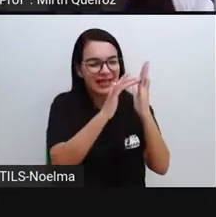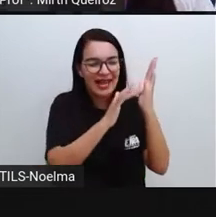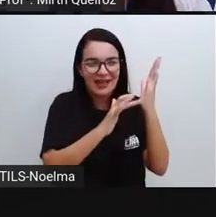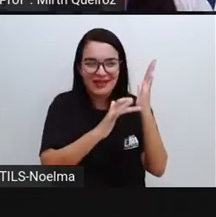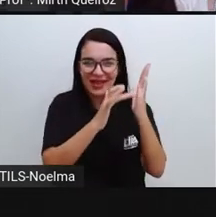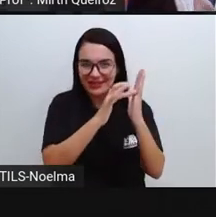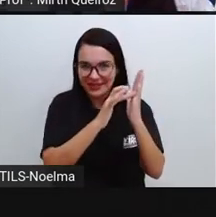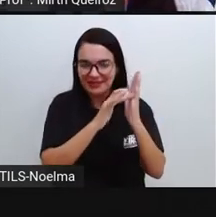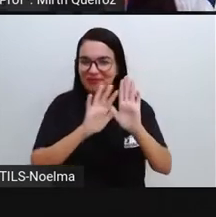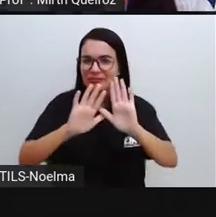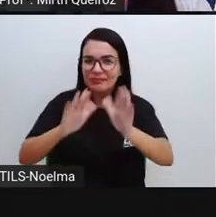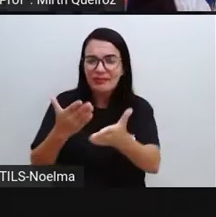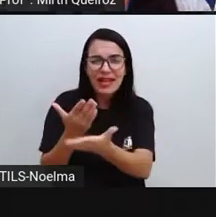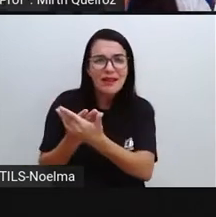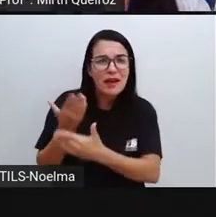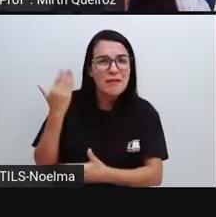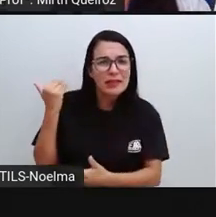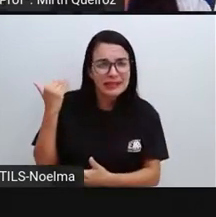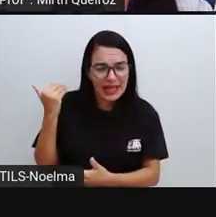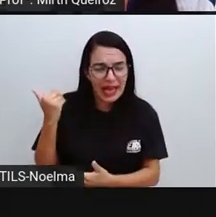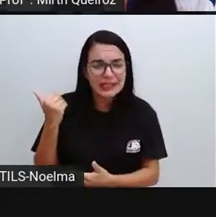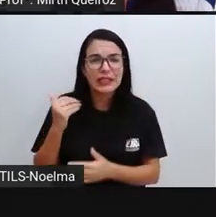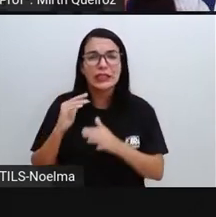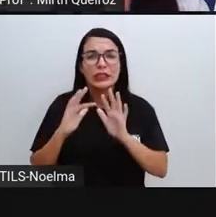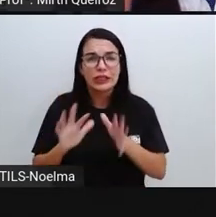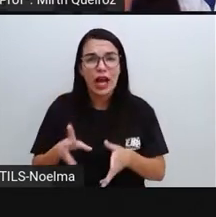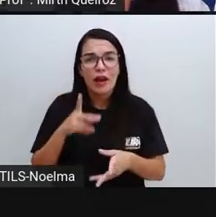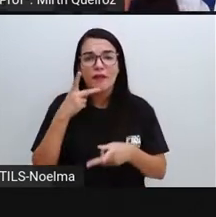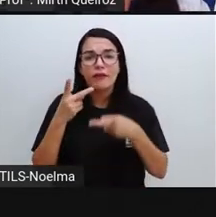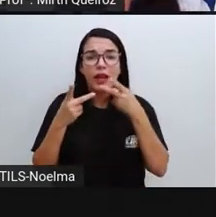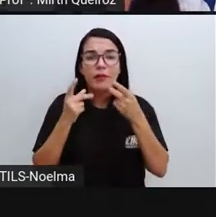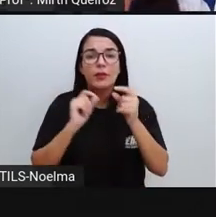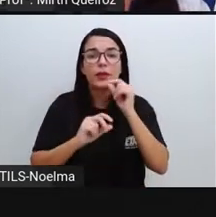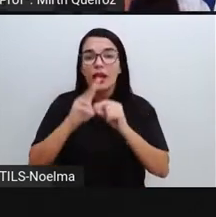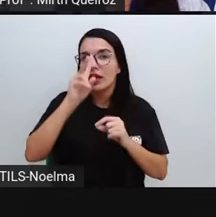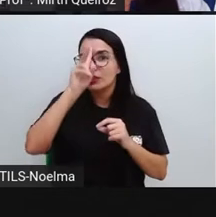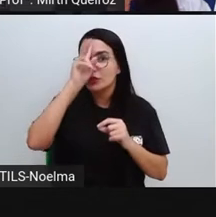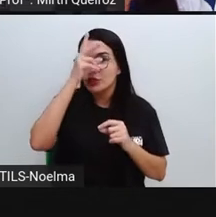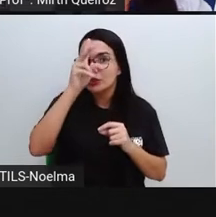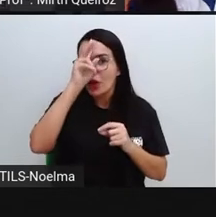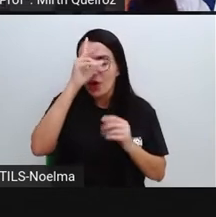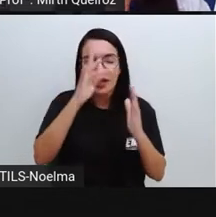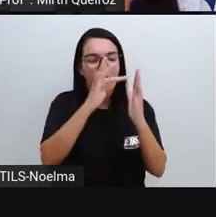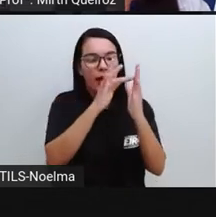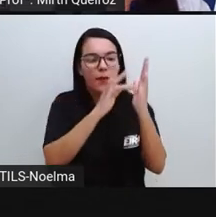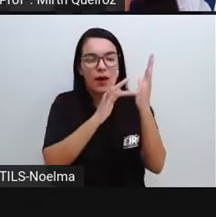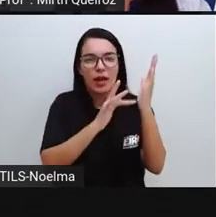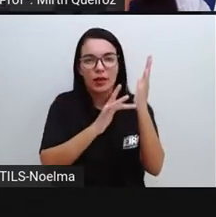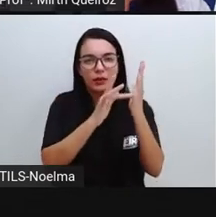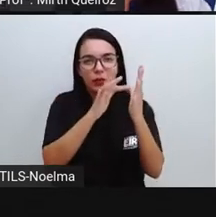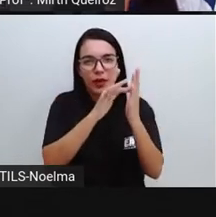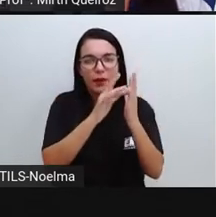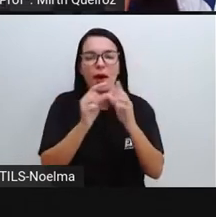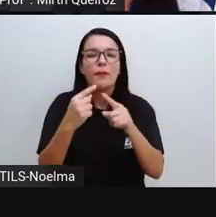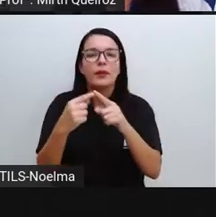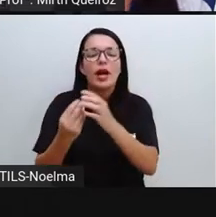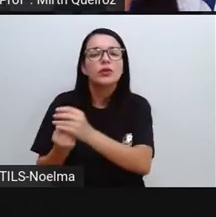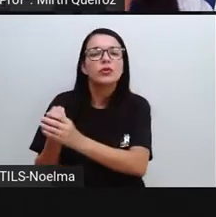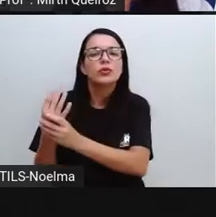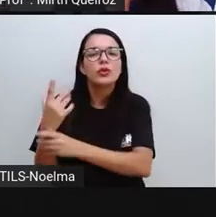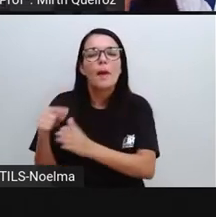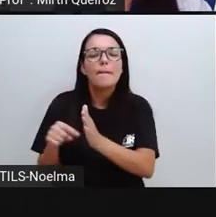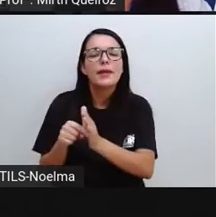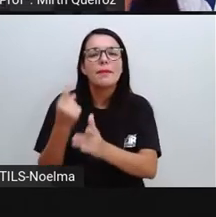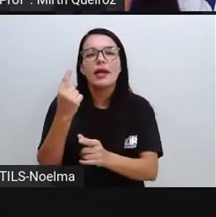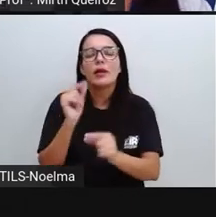aula aí que a gente já teve, né? Aulas passadas aí, nós falamos sobre a história da calculadora, né? A calculadora que surgiu primeiro a partir do